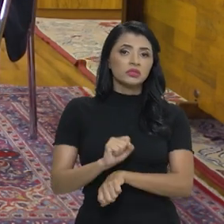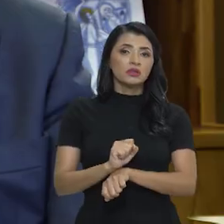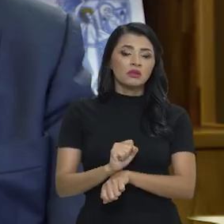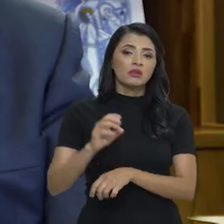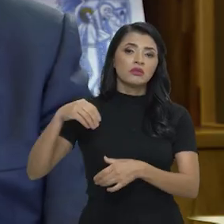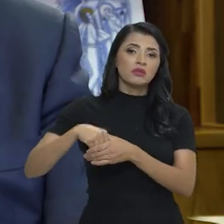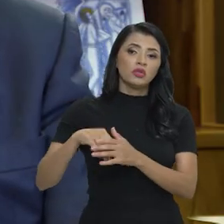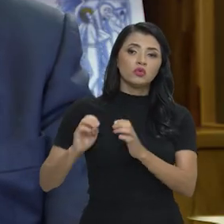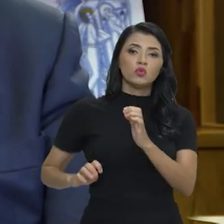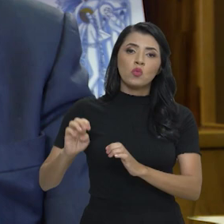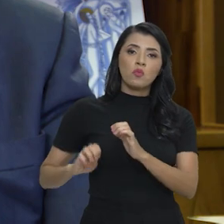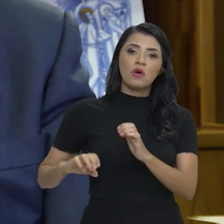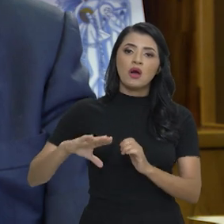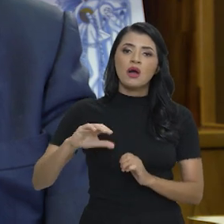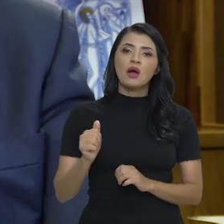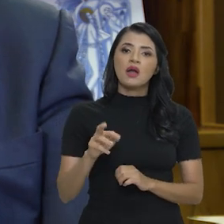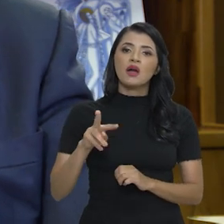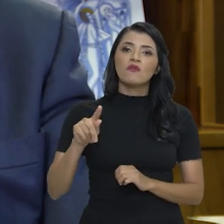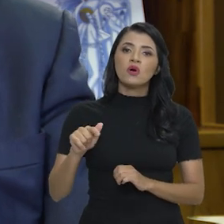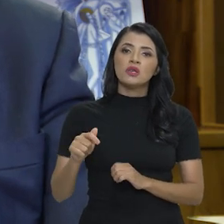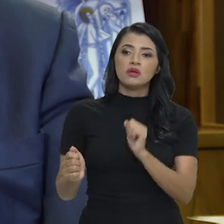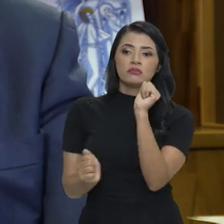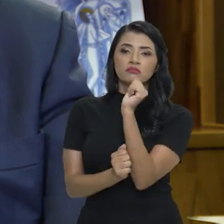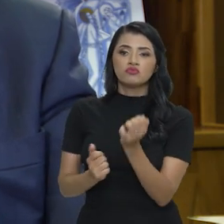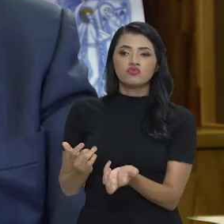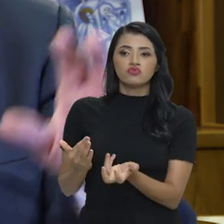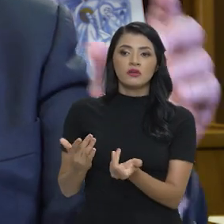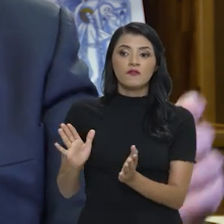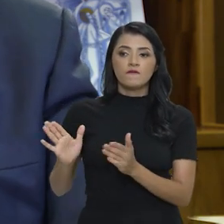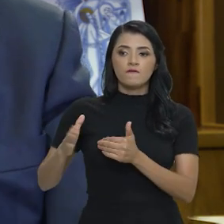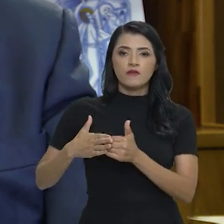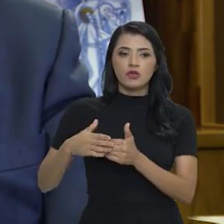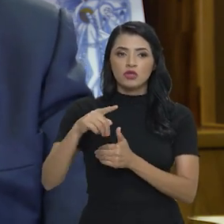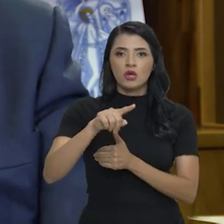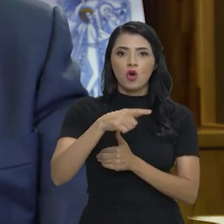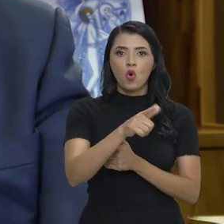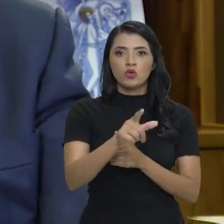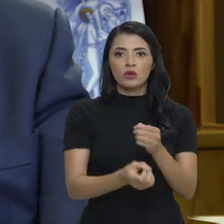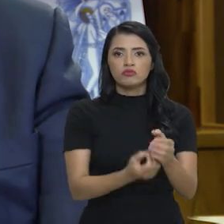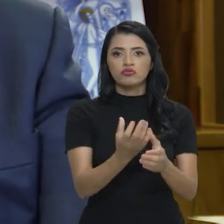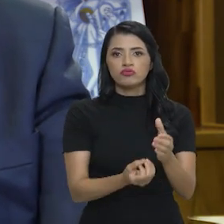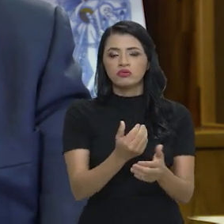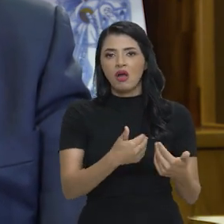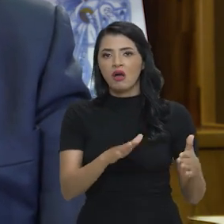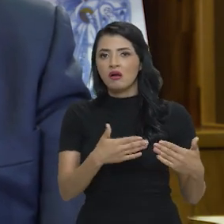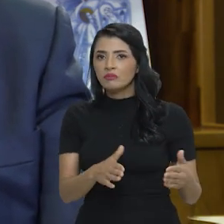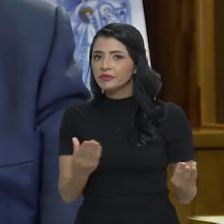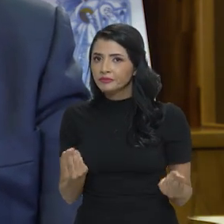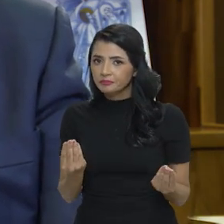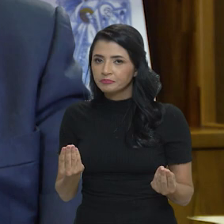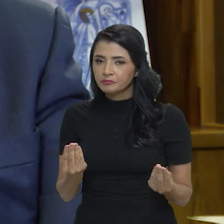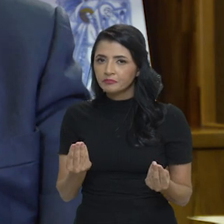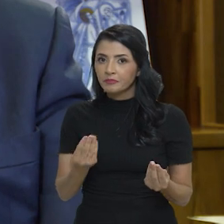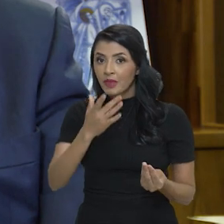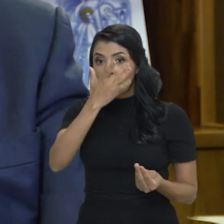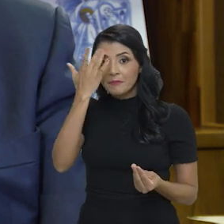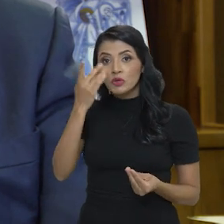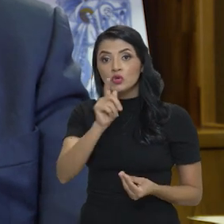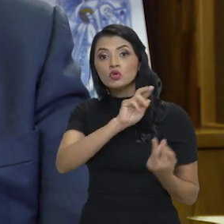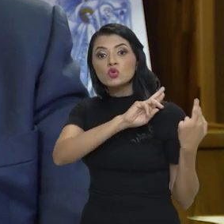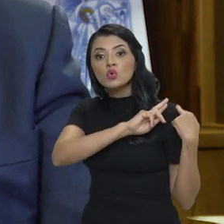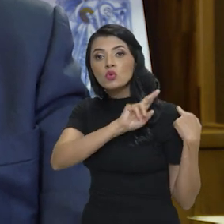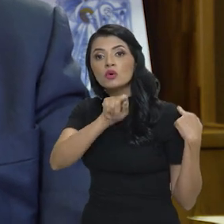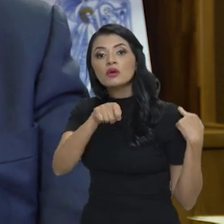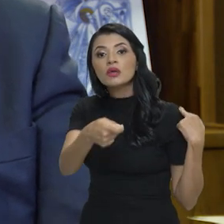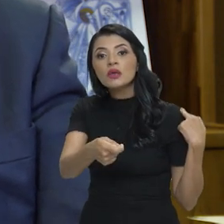à escravidão em uma carvoaria. Porque as carvoarias, você fecha uma e abre logo ali na frente. Então, nós precisamos chegar, quem